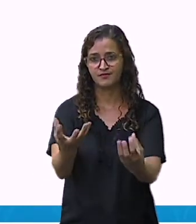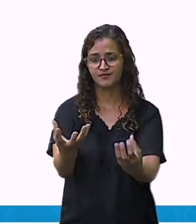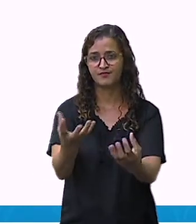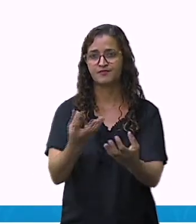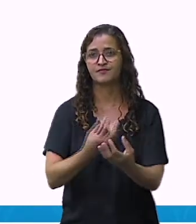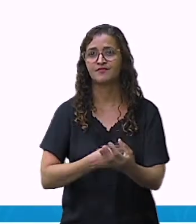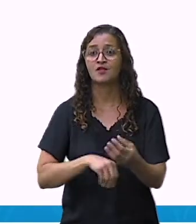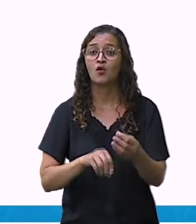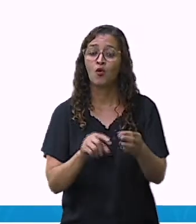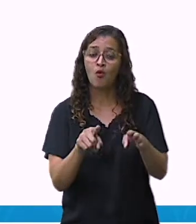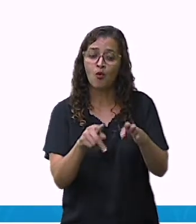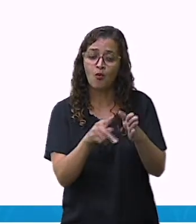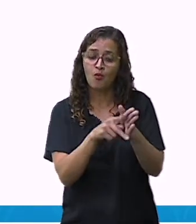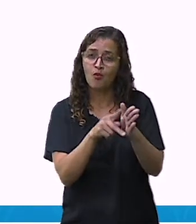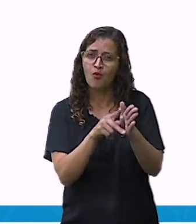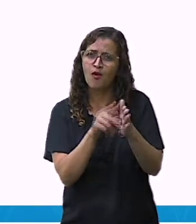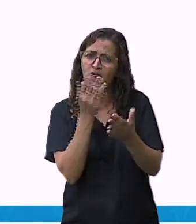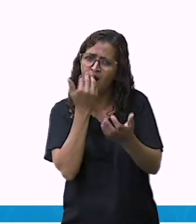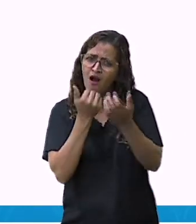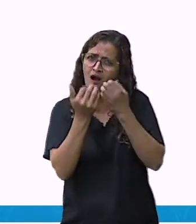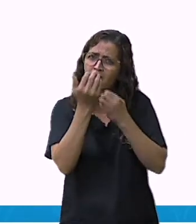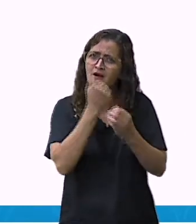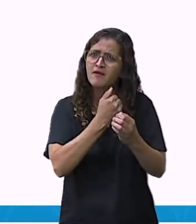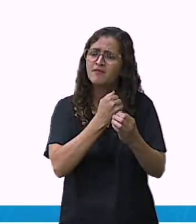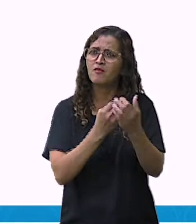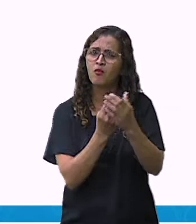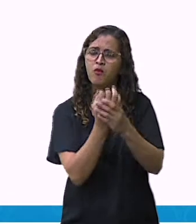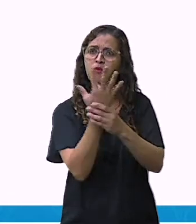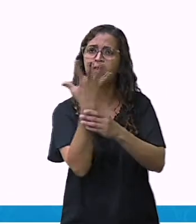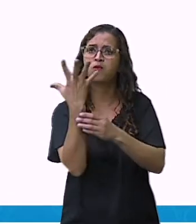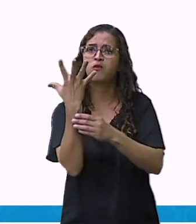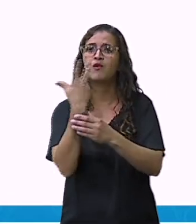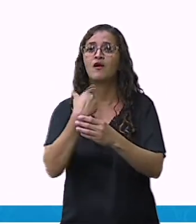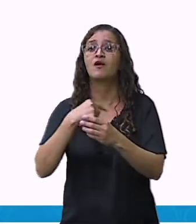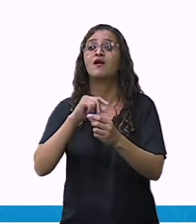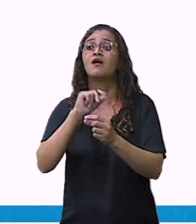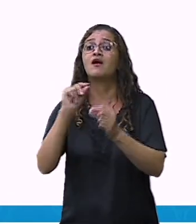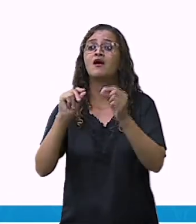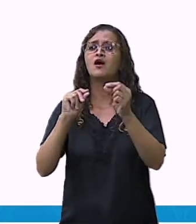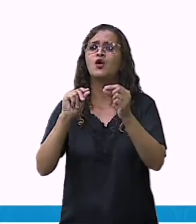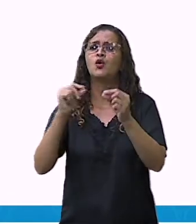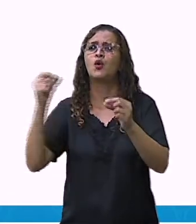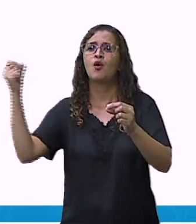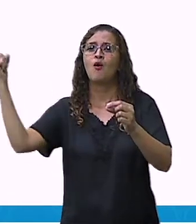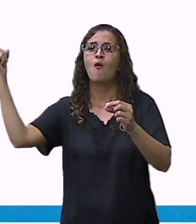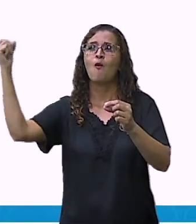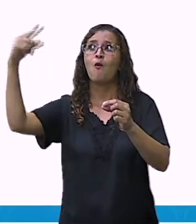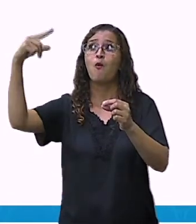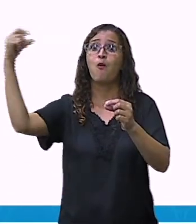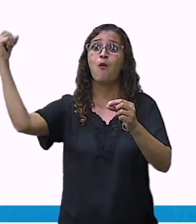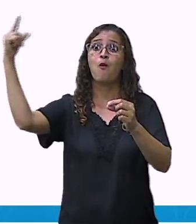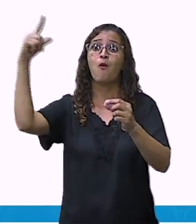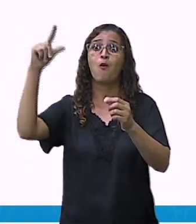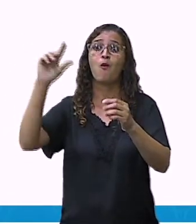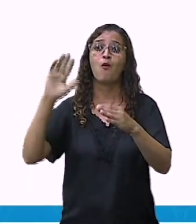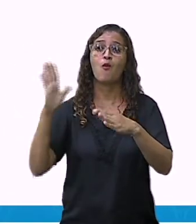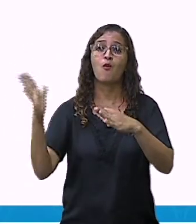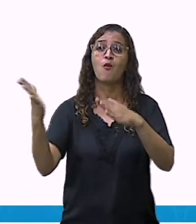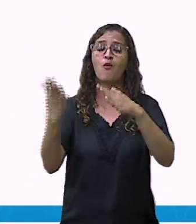produzem o seu próprio alimento através da energia solar,